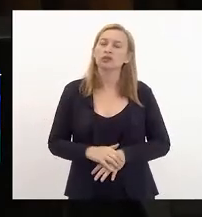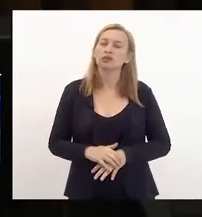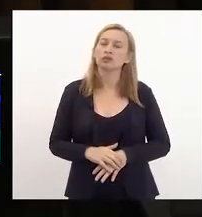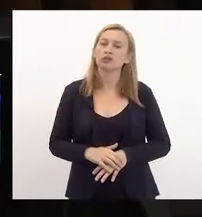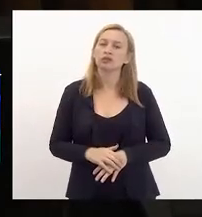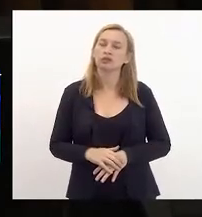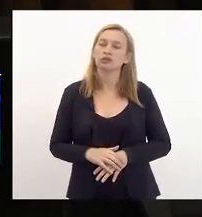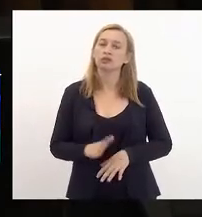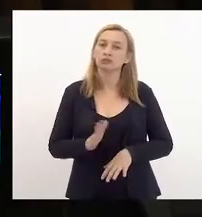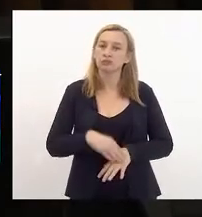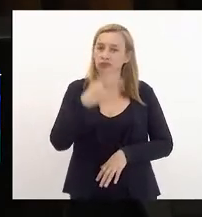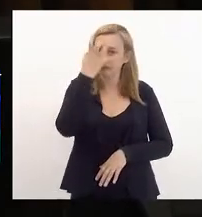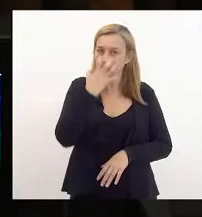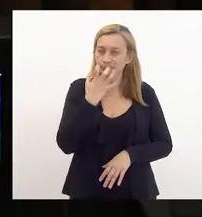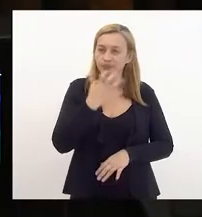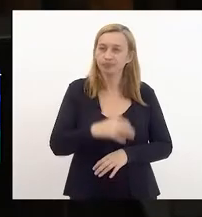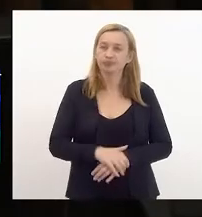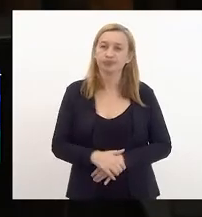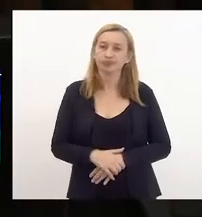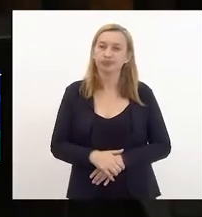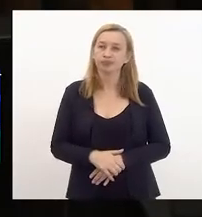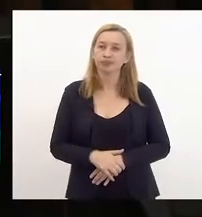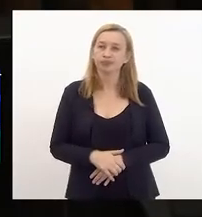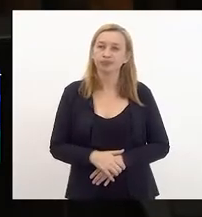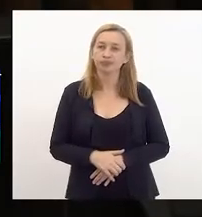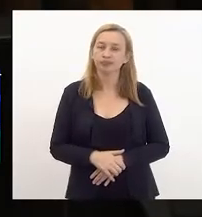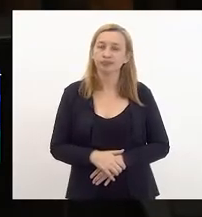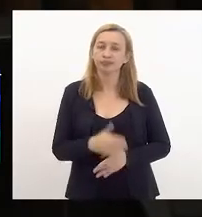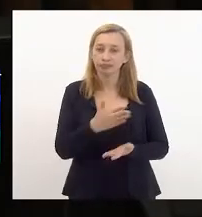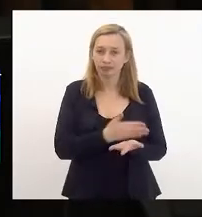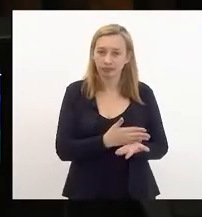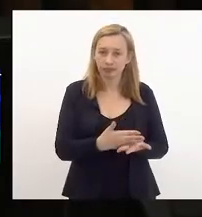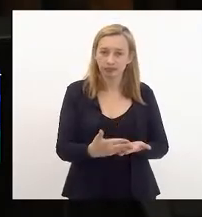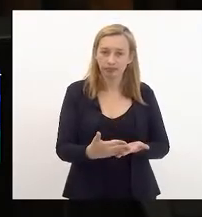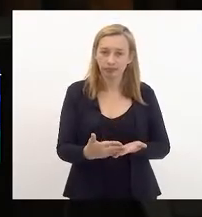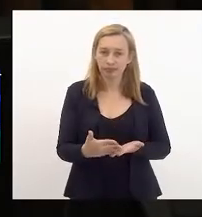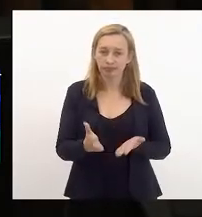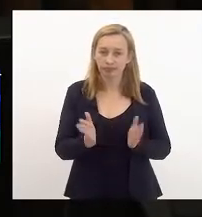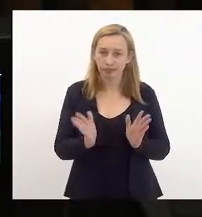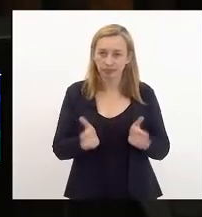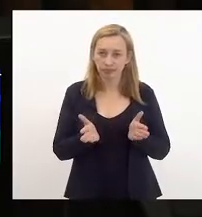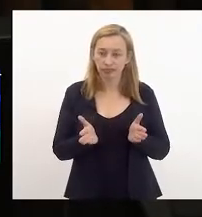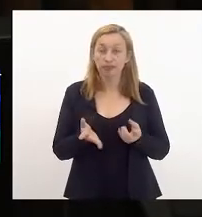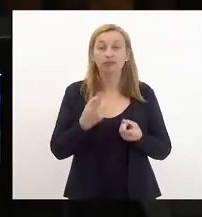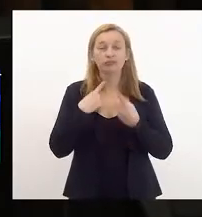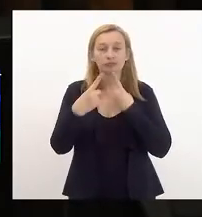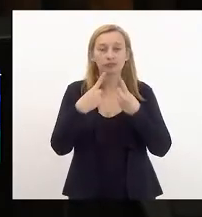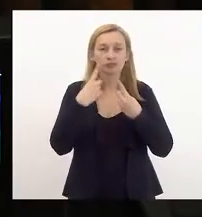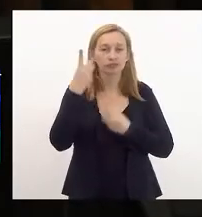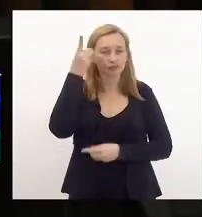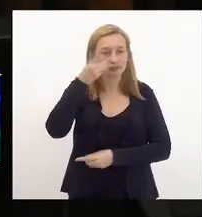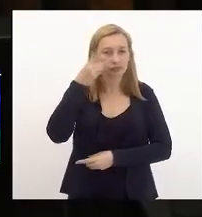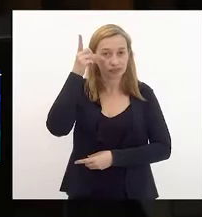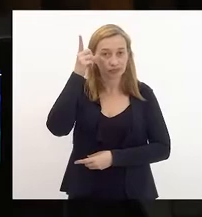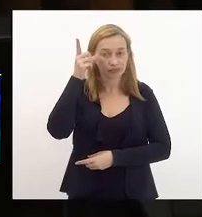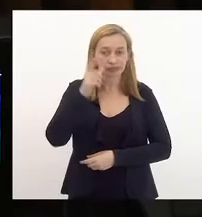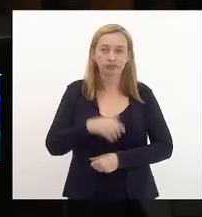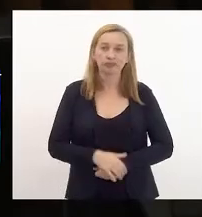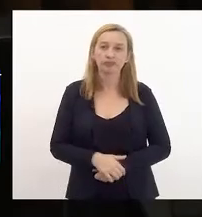são mais graves. Com esse preâmbulo inicial, vamos discutir, deputada Lucinha,